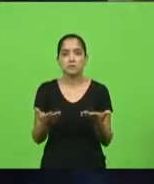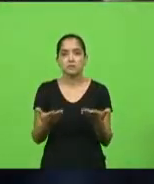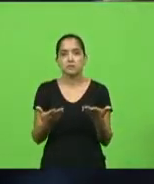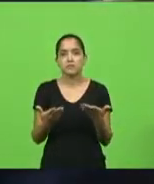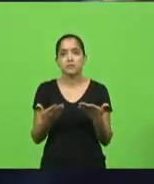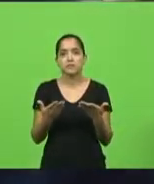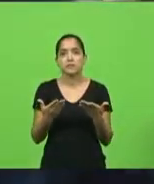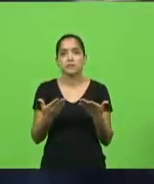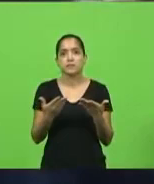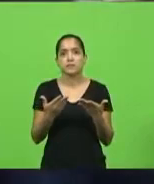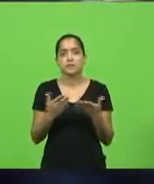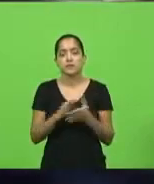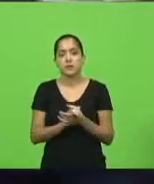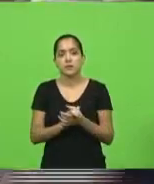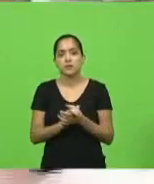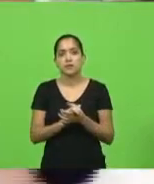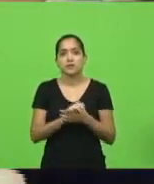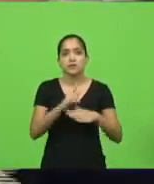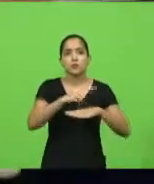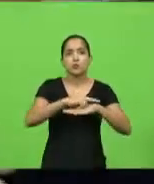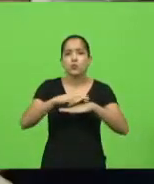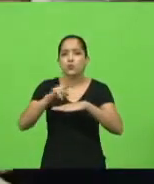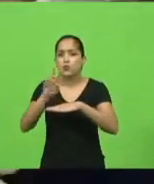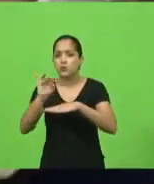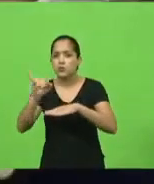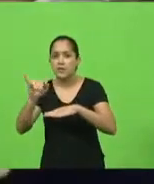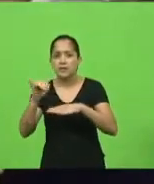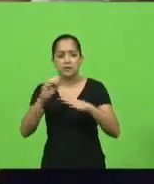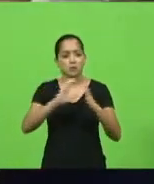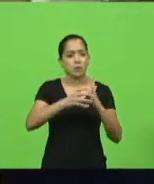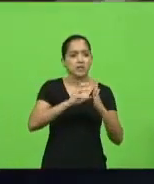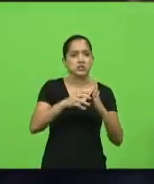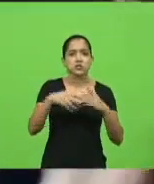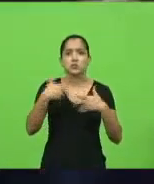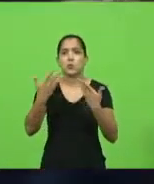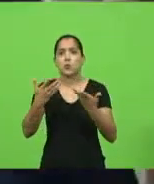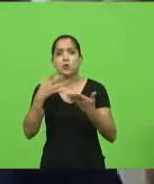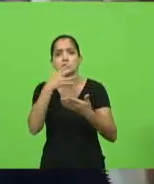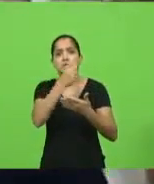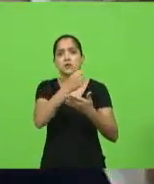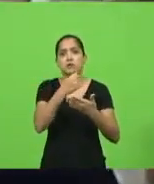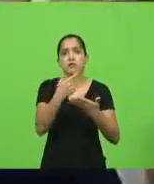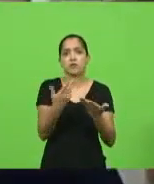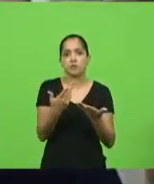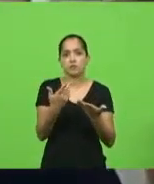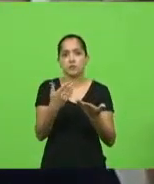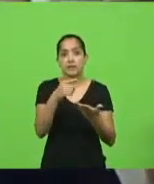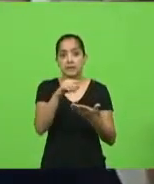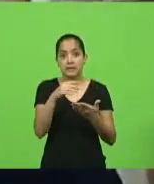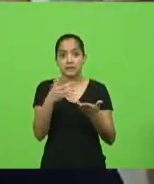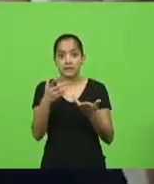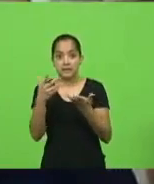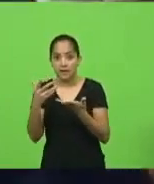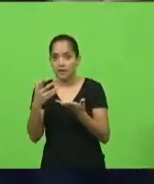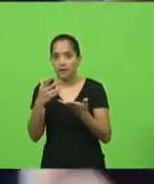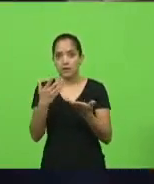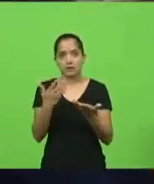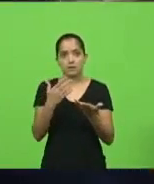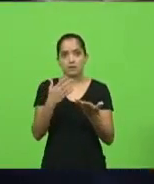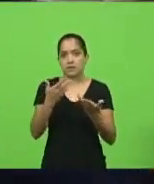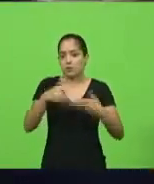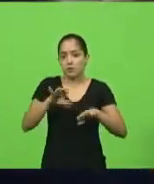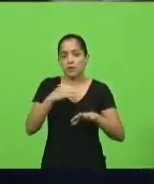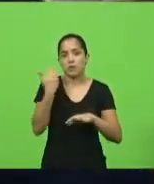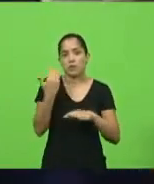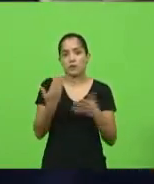O doente que está na UTI não quer saber o partido que lhe salvou. Ele quer saber que ele não morreu. Tá? Então,